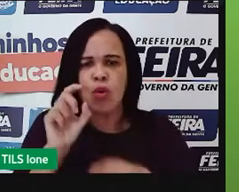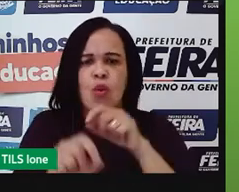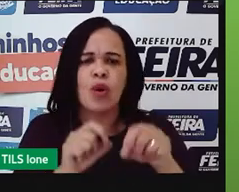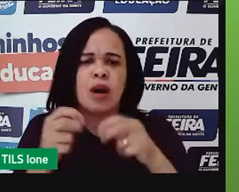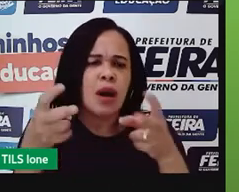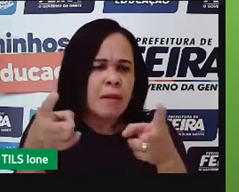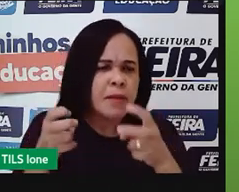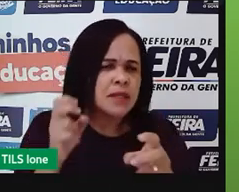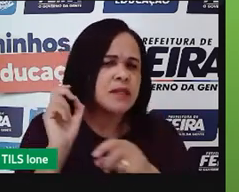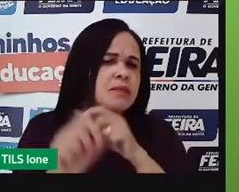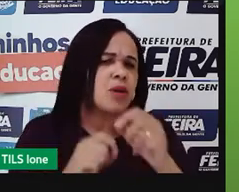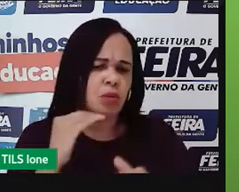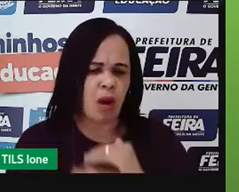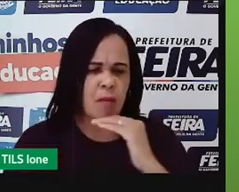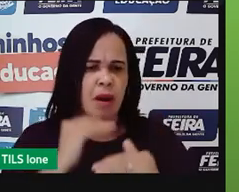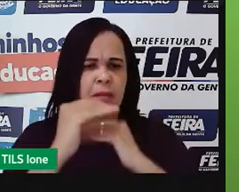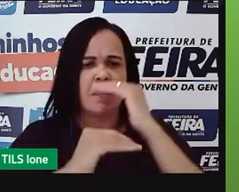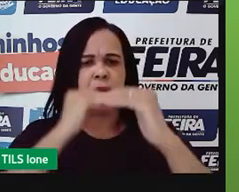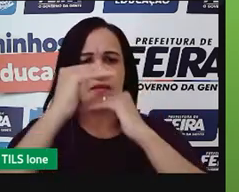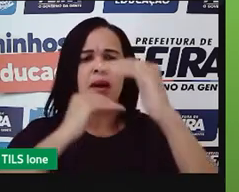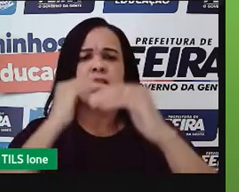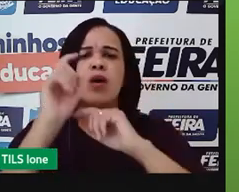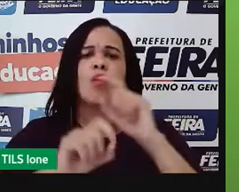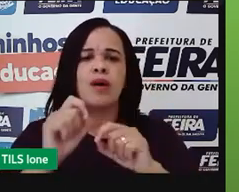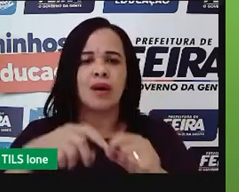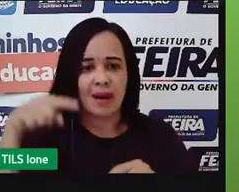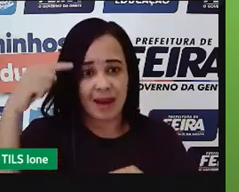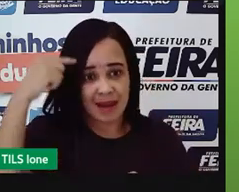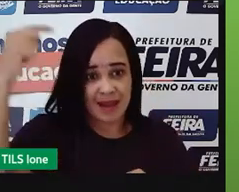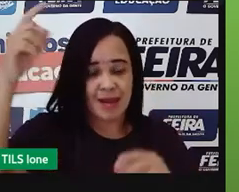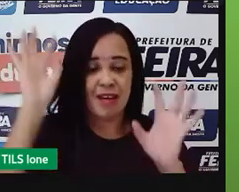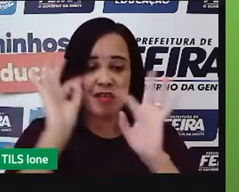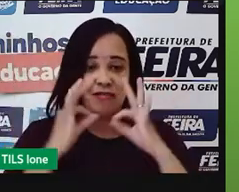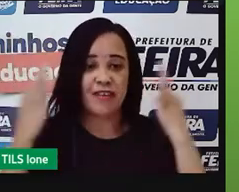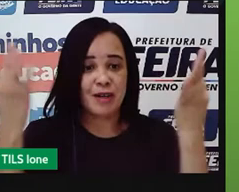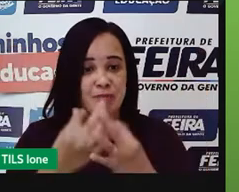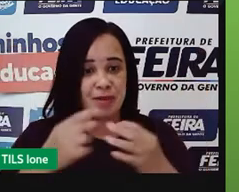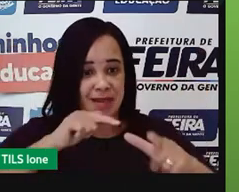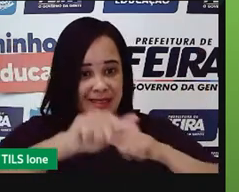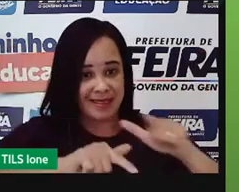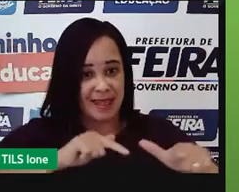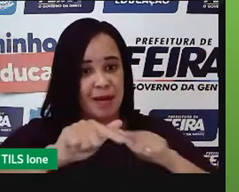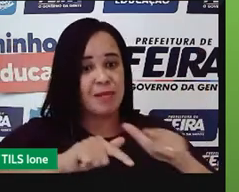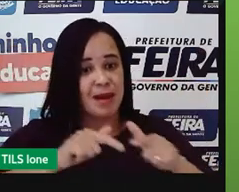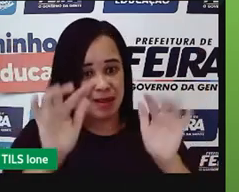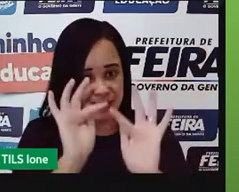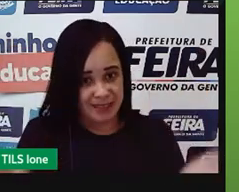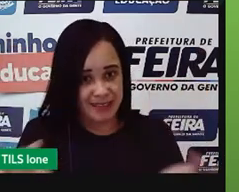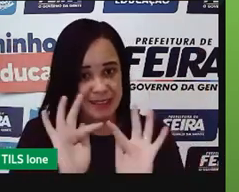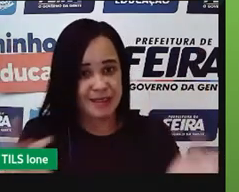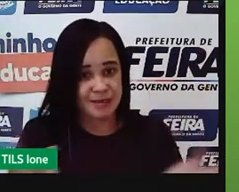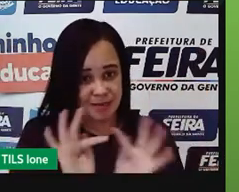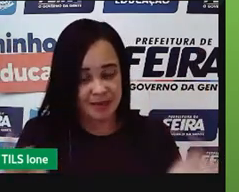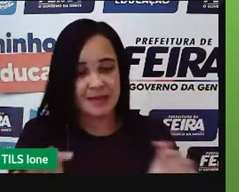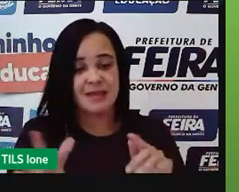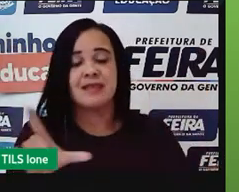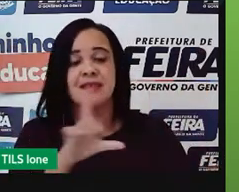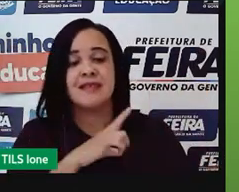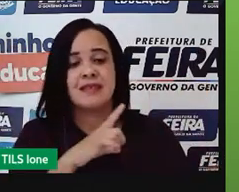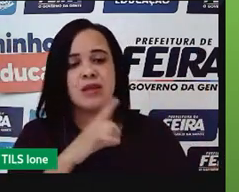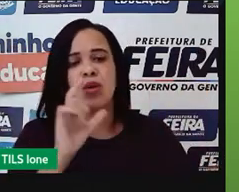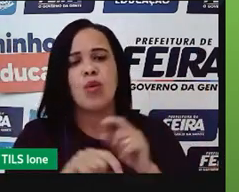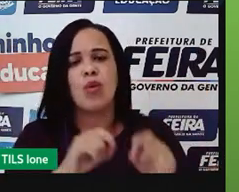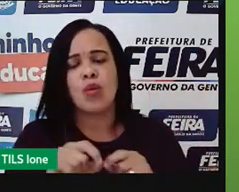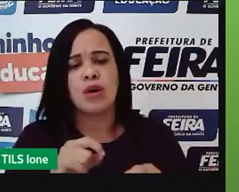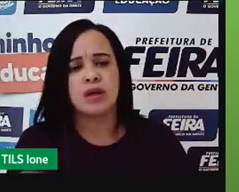lá o processo daquela agricultura de subsistência, que era aquela agricultura muito, assim, também intuitiva, né, que você vai